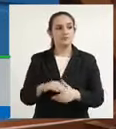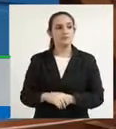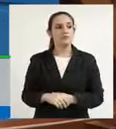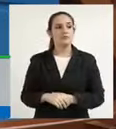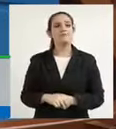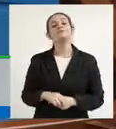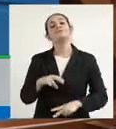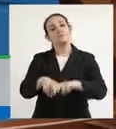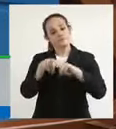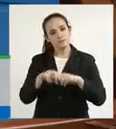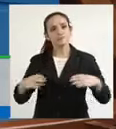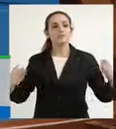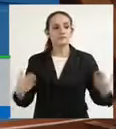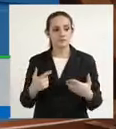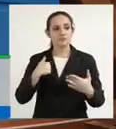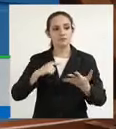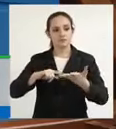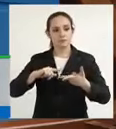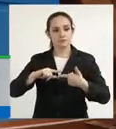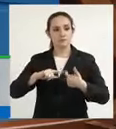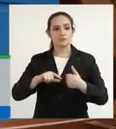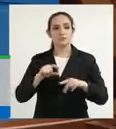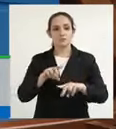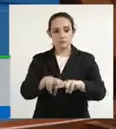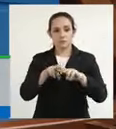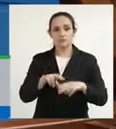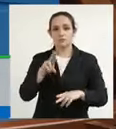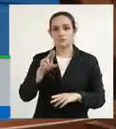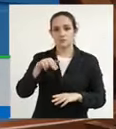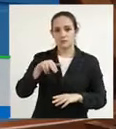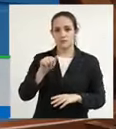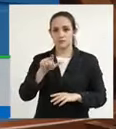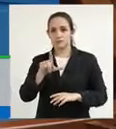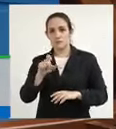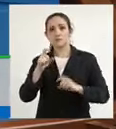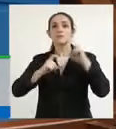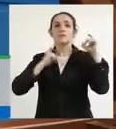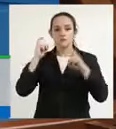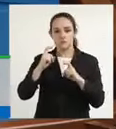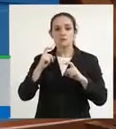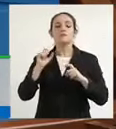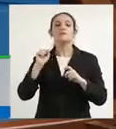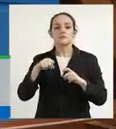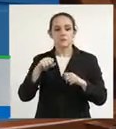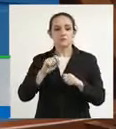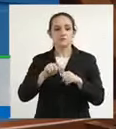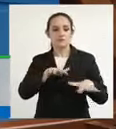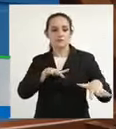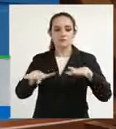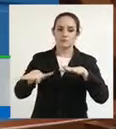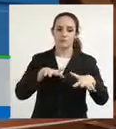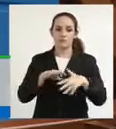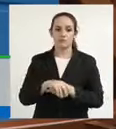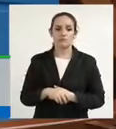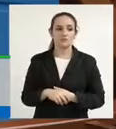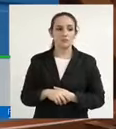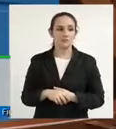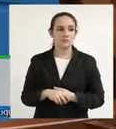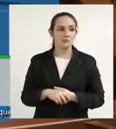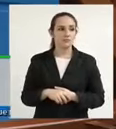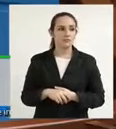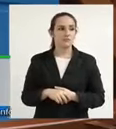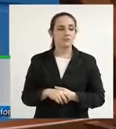E é exatamente nesses pontos que a Unali hoje se preocupa, está se mobilizando. E aí, nós,